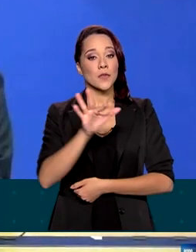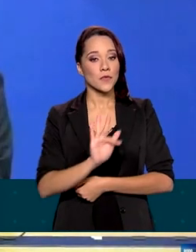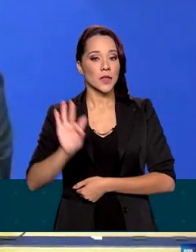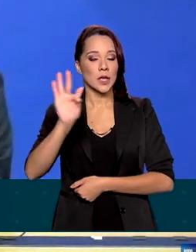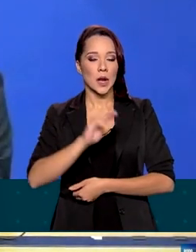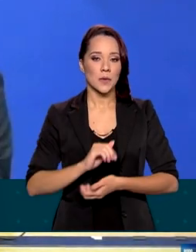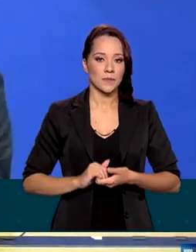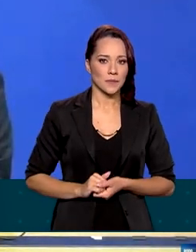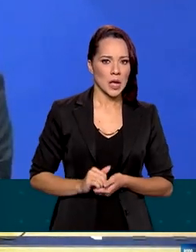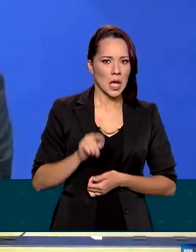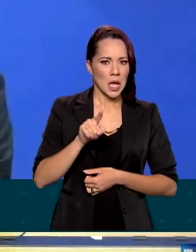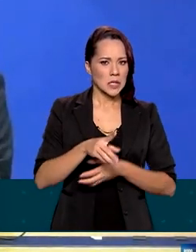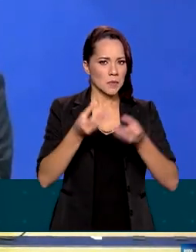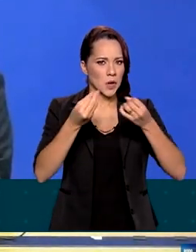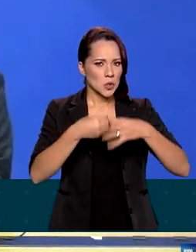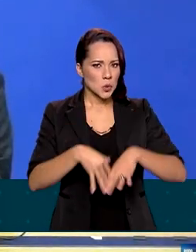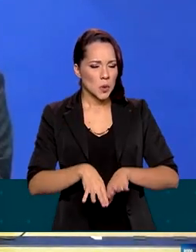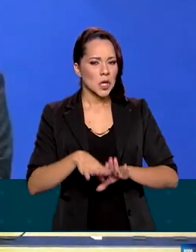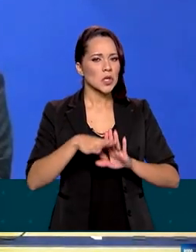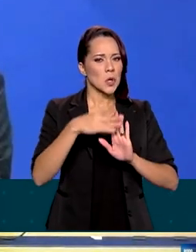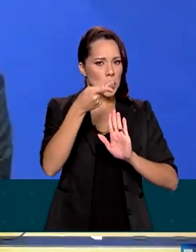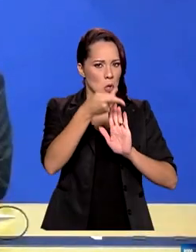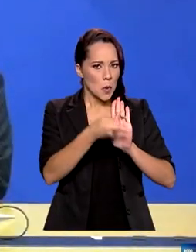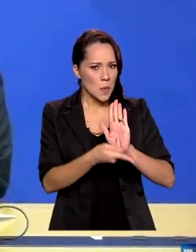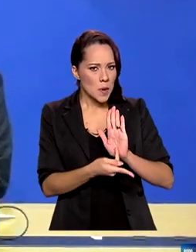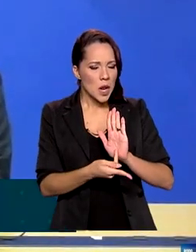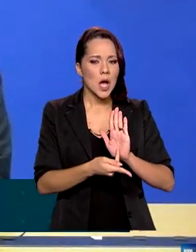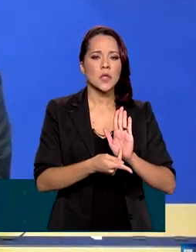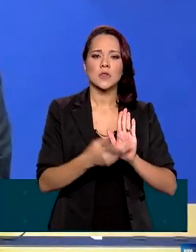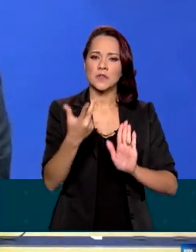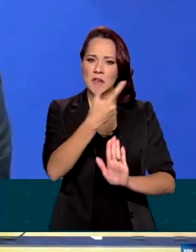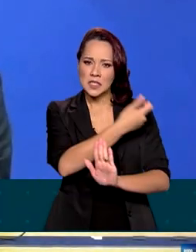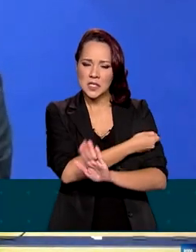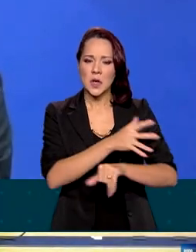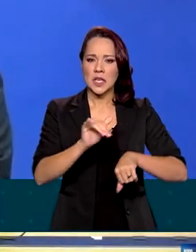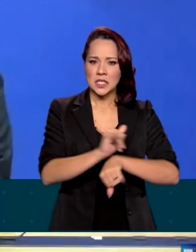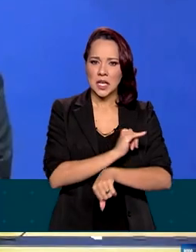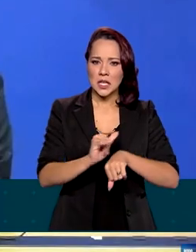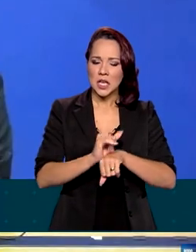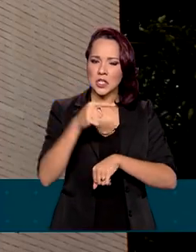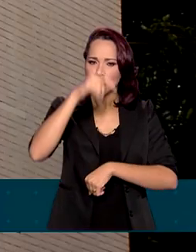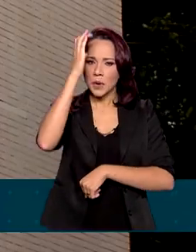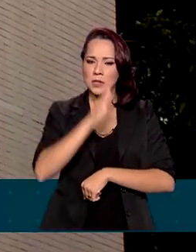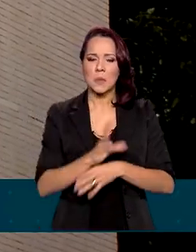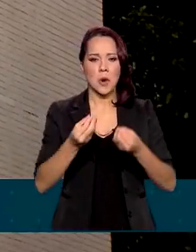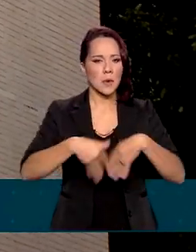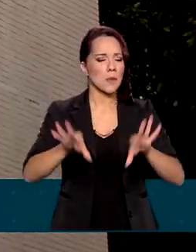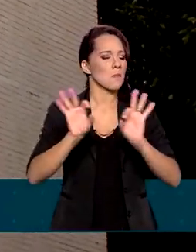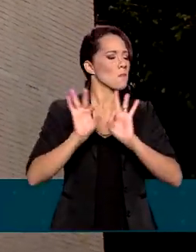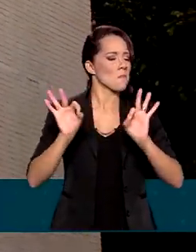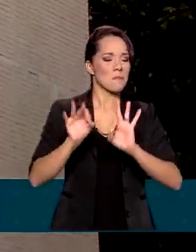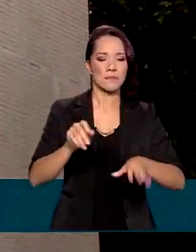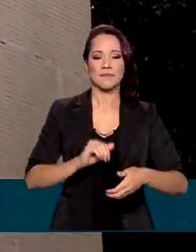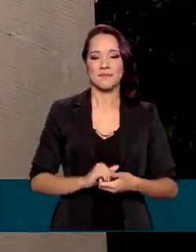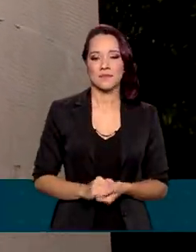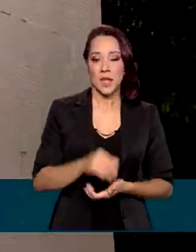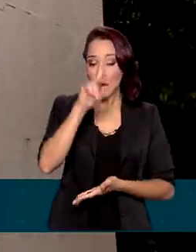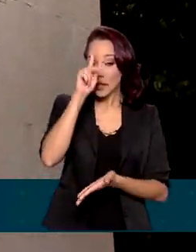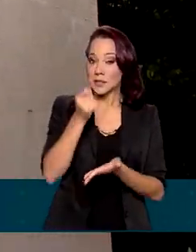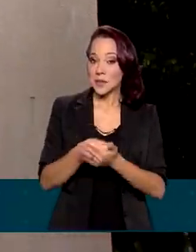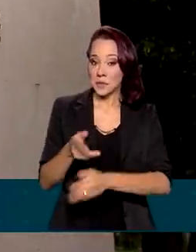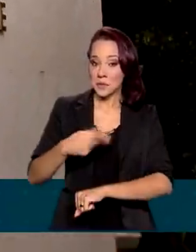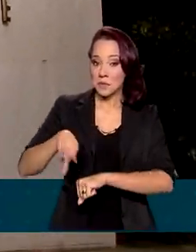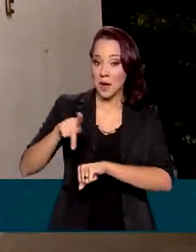não comprometerão nossa bem-sucedida estratégia de imunização. A decisão sobre os países